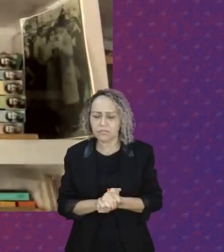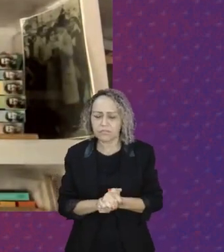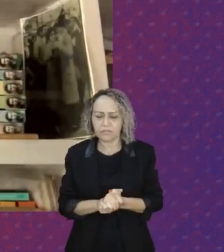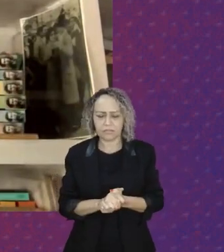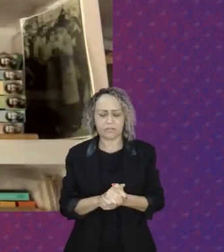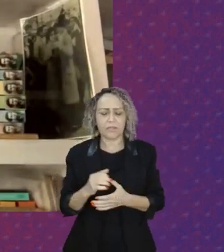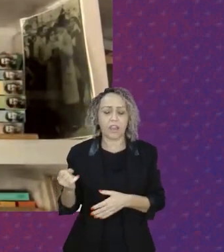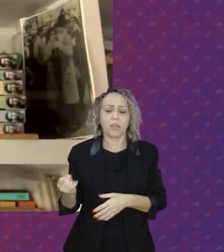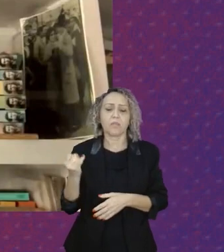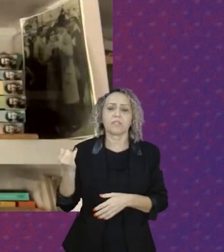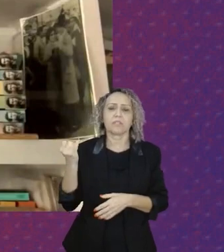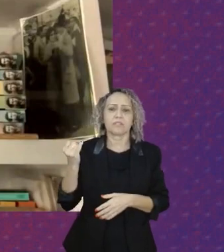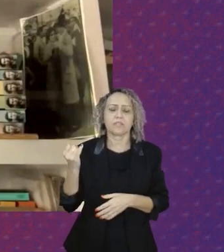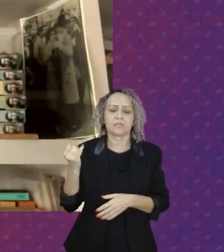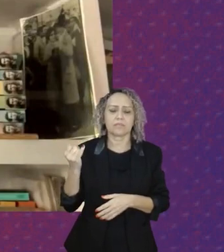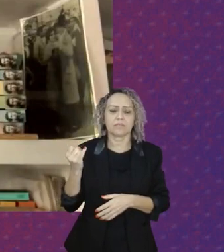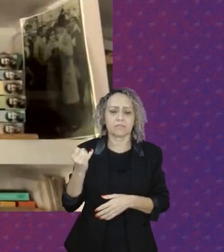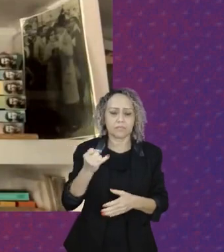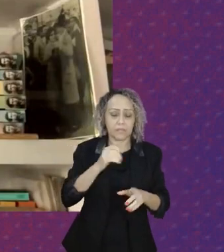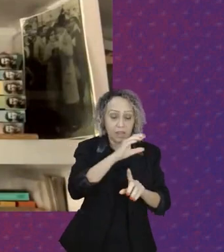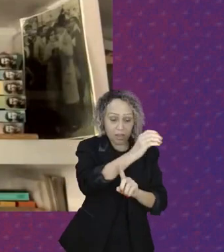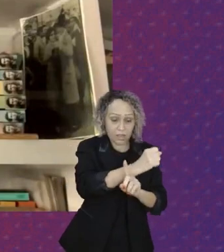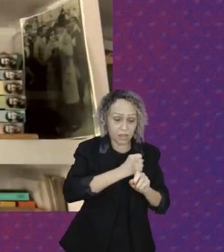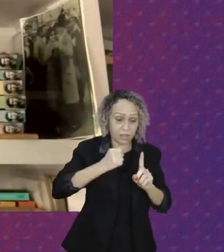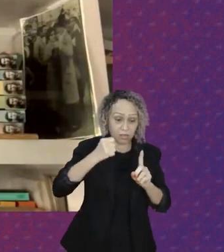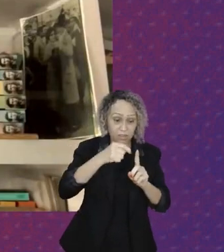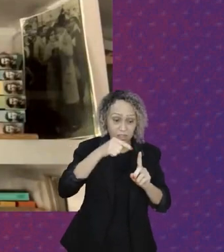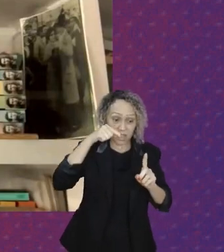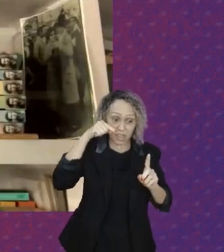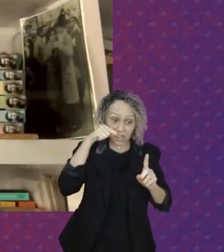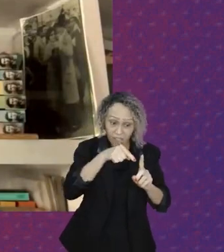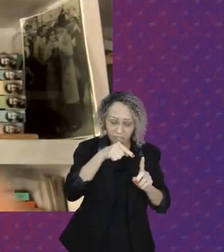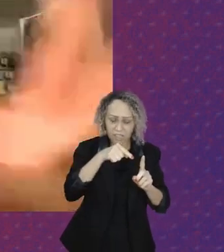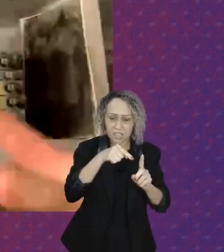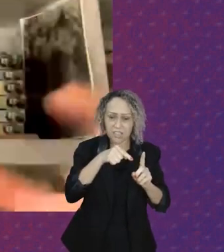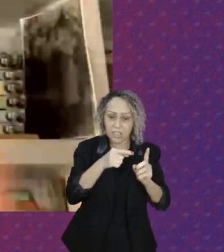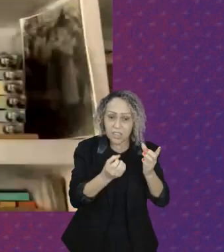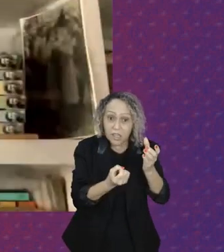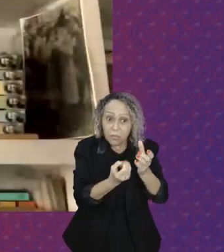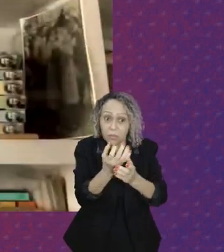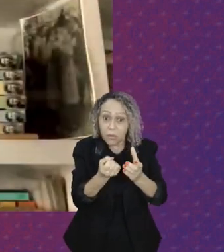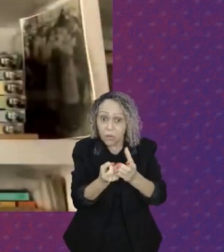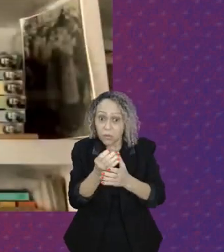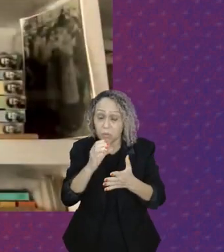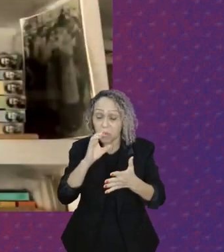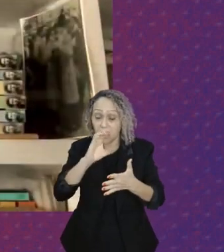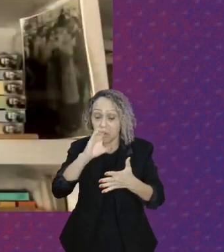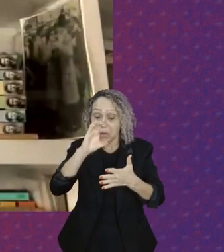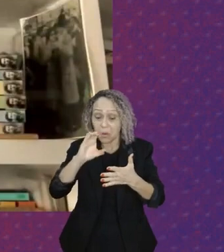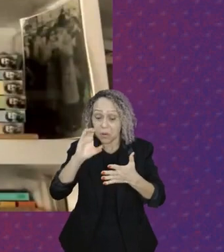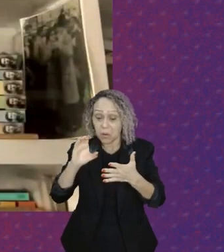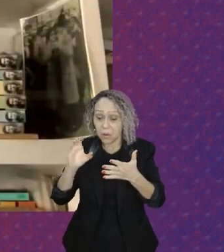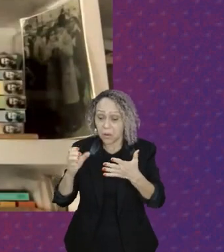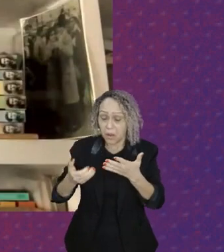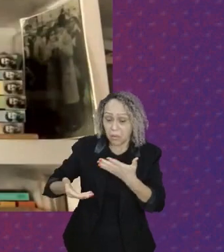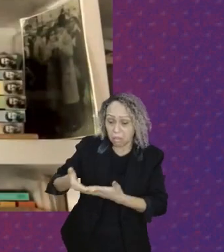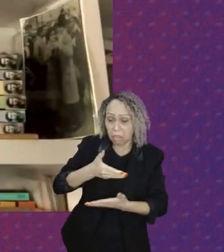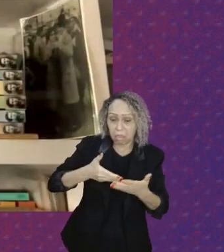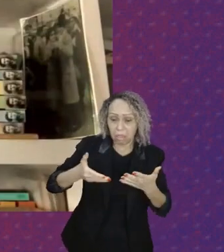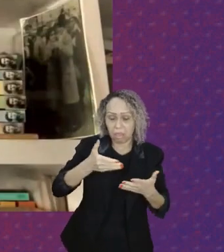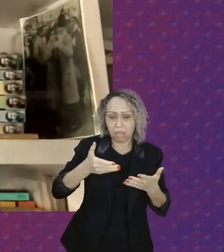fundamental. A mesma sociedade que produz essas relações de classe, que produz